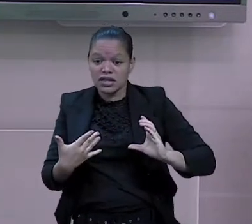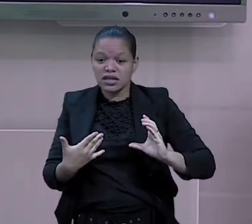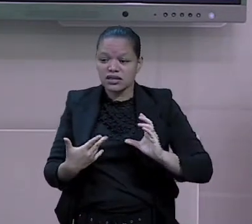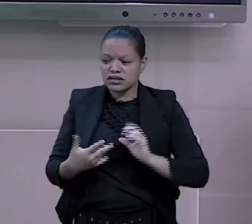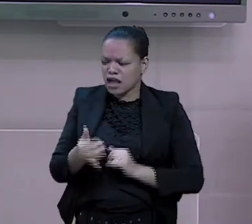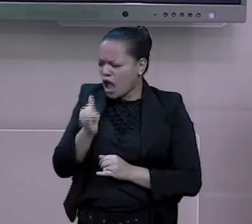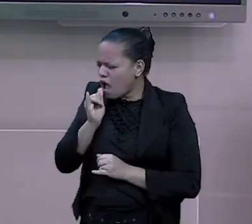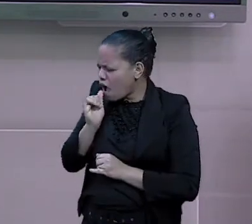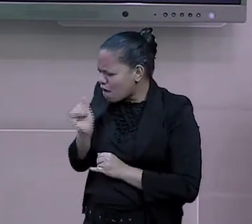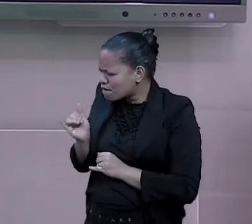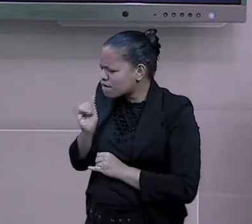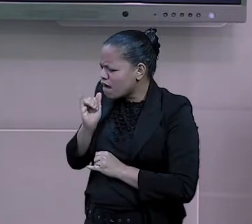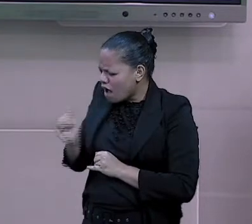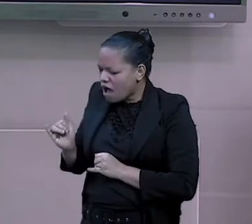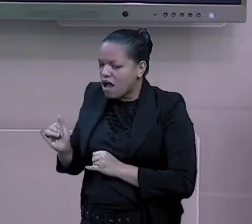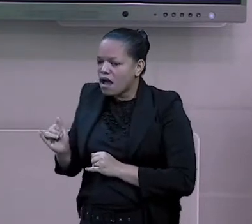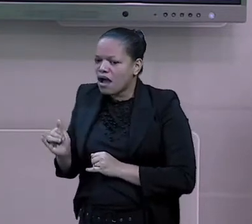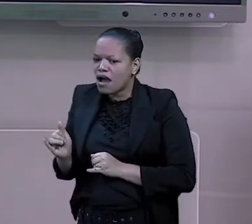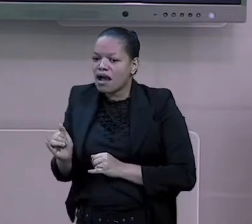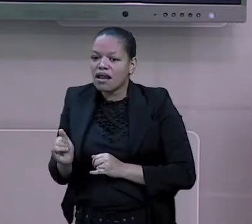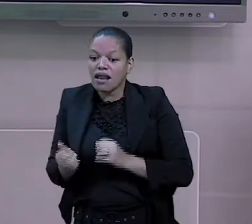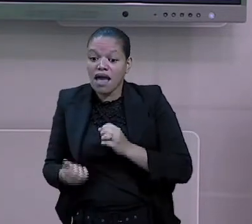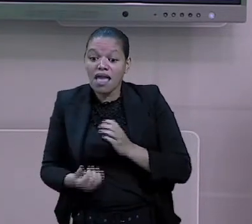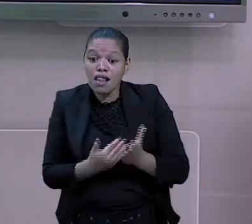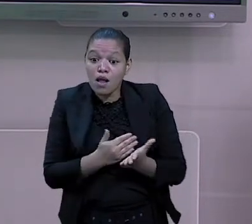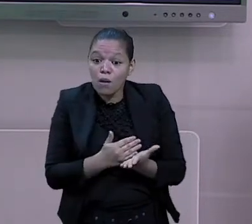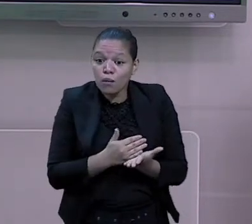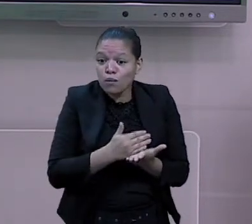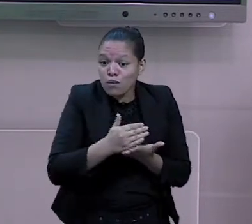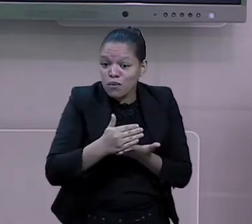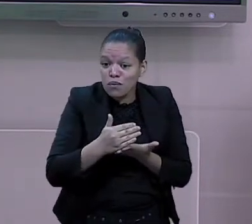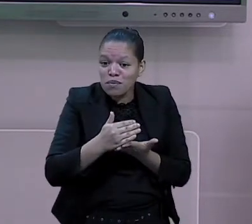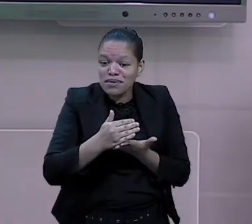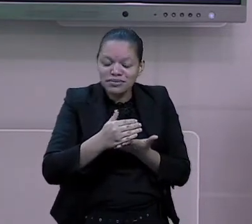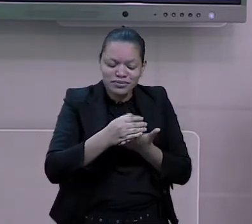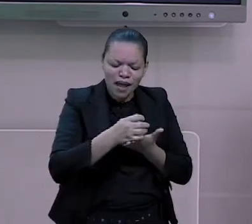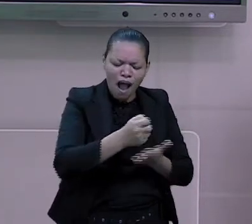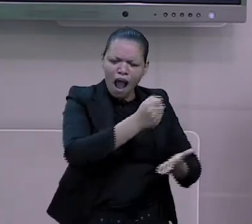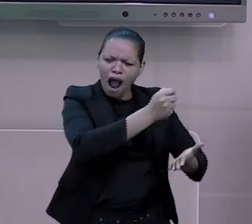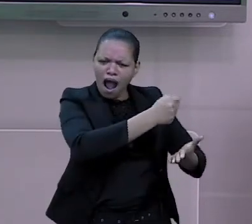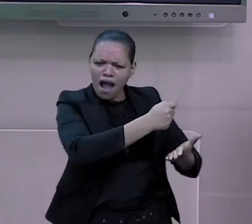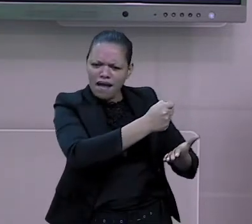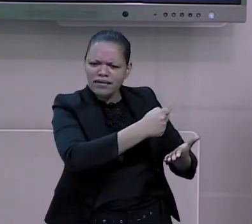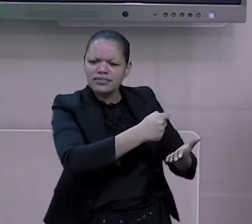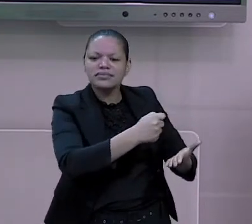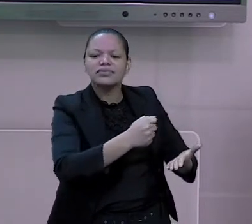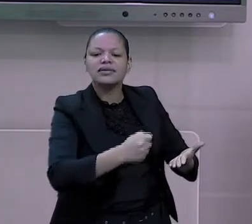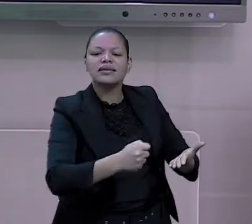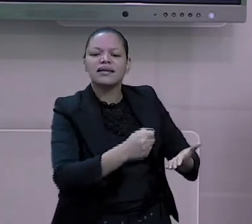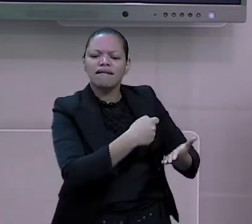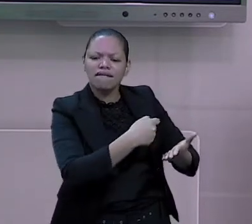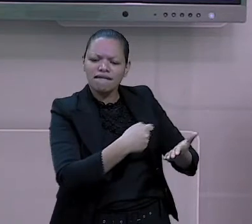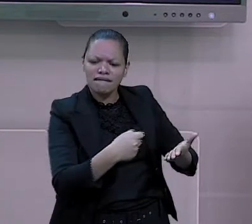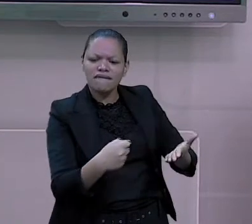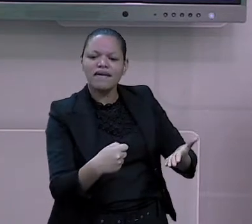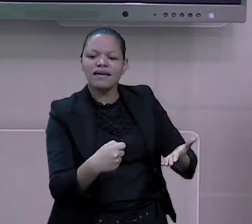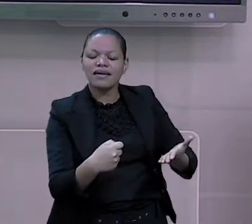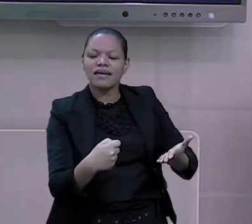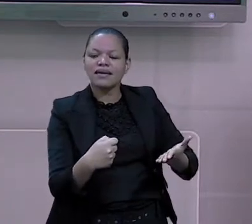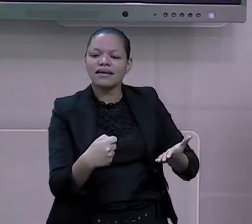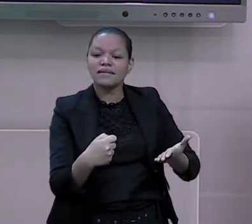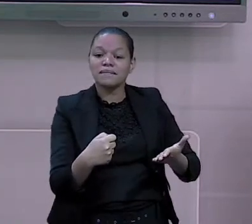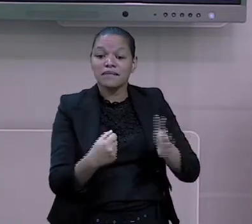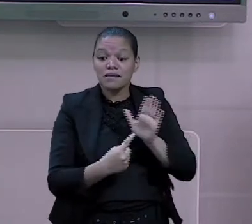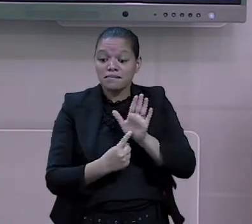ele começou a escrever essas histórias com os animais, tendo atitudes dos humanos, para nos